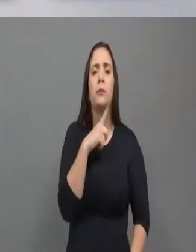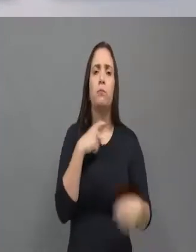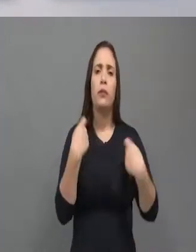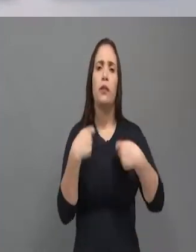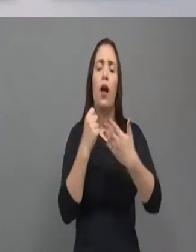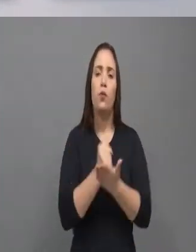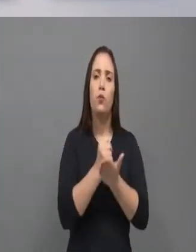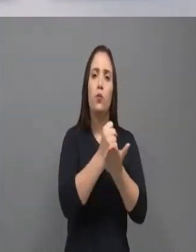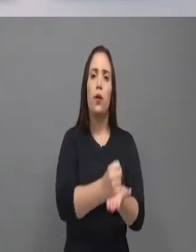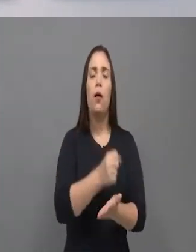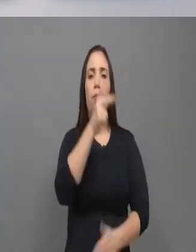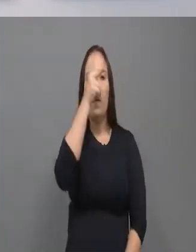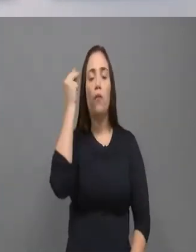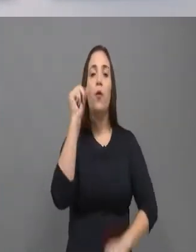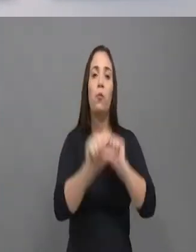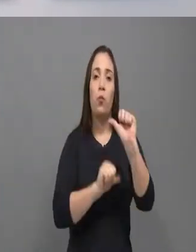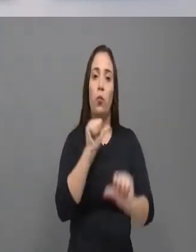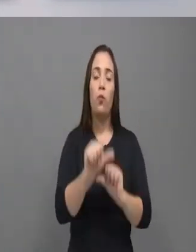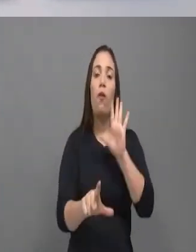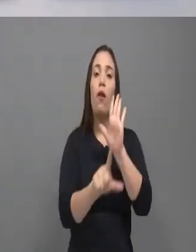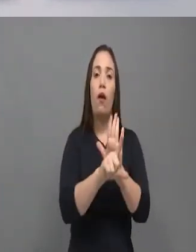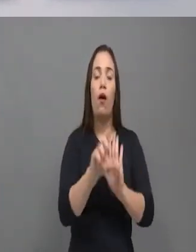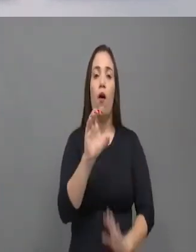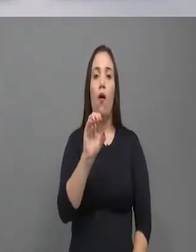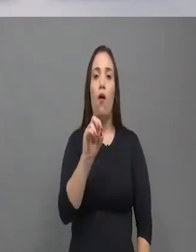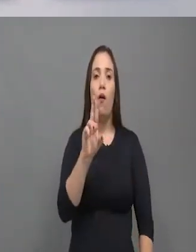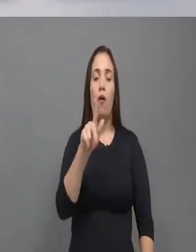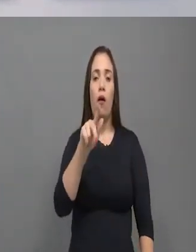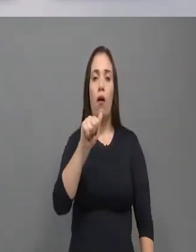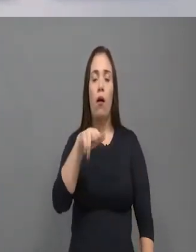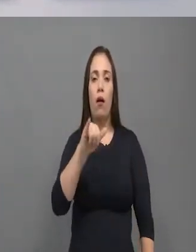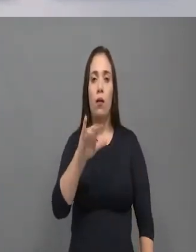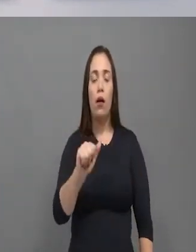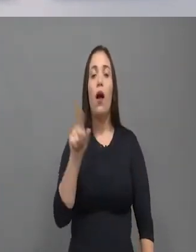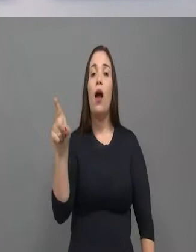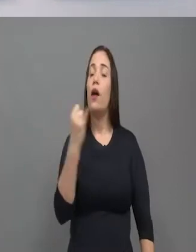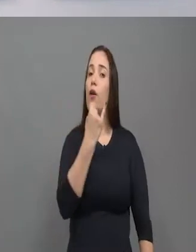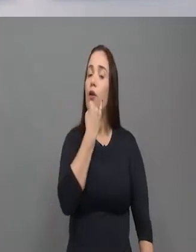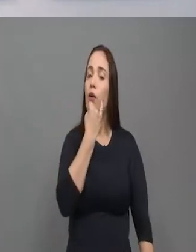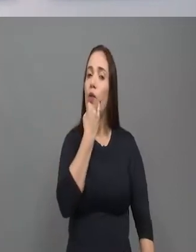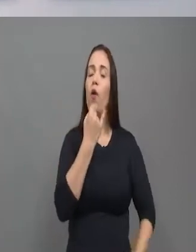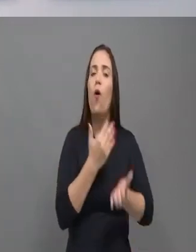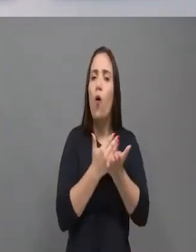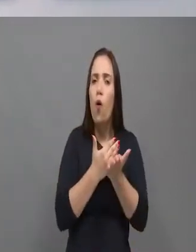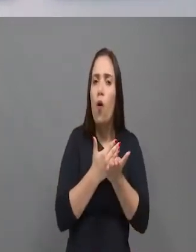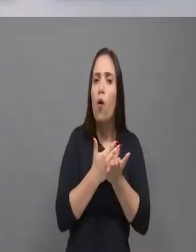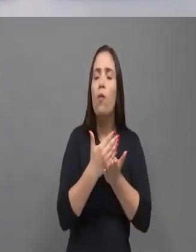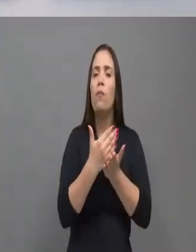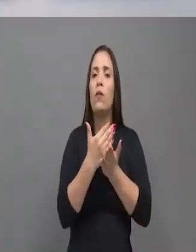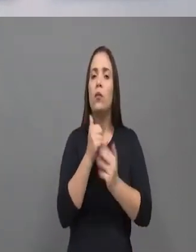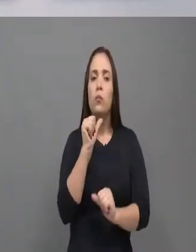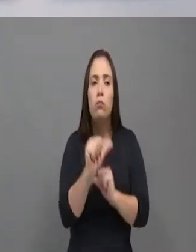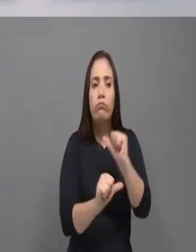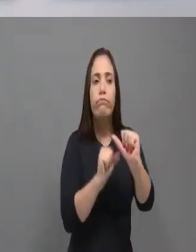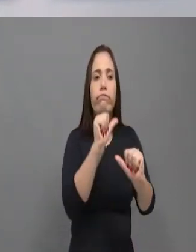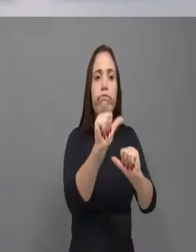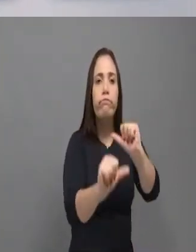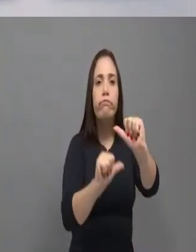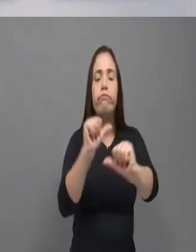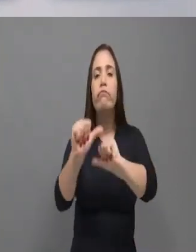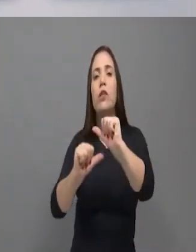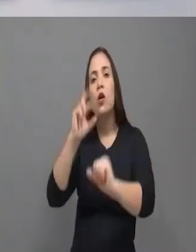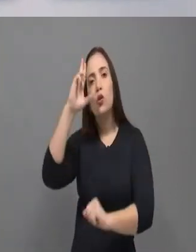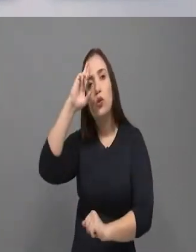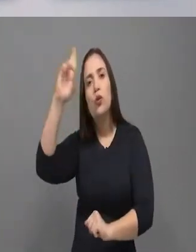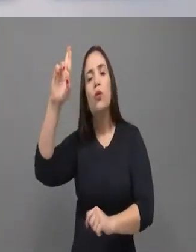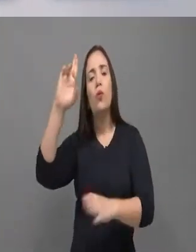uma seleção pública totalmente diferente. Isso passou, o dia a dia da escola, começou os professores